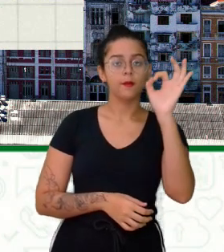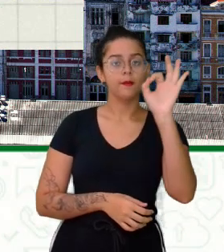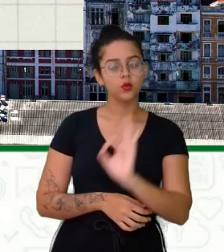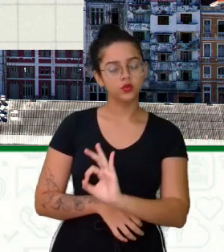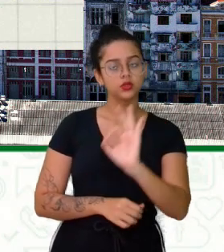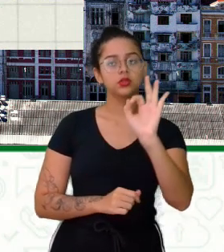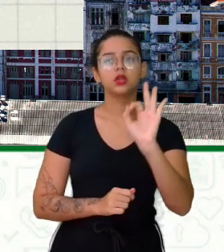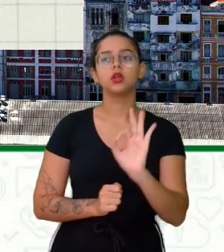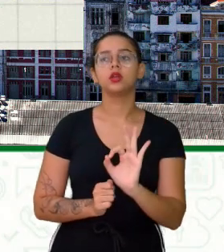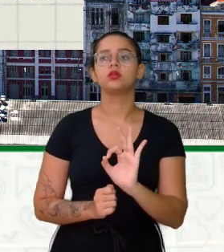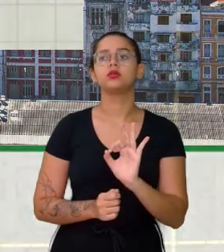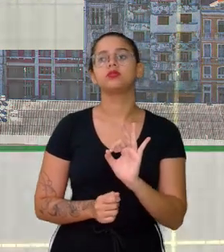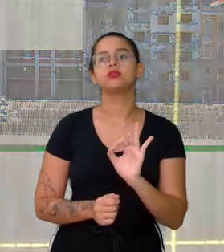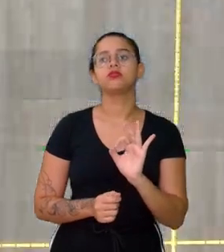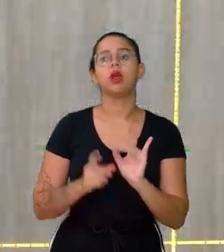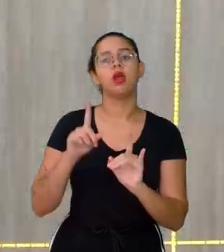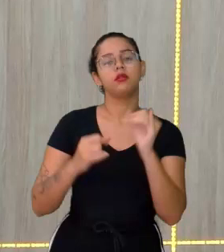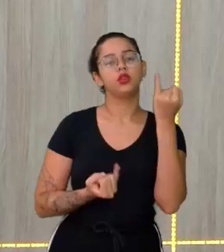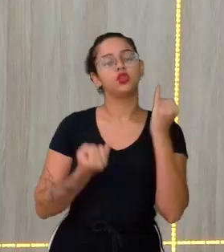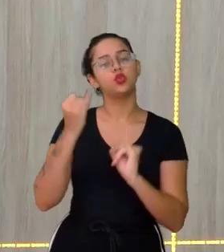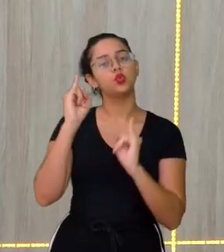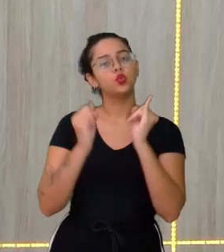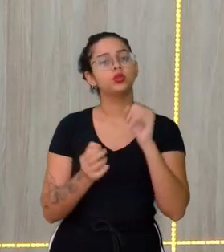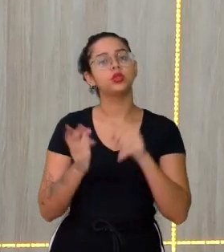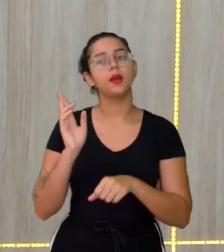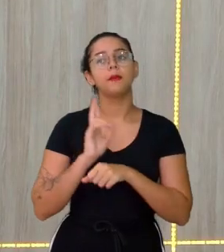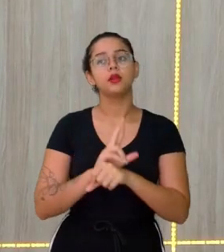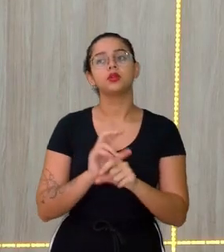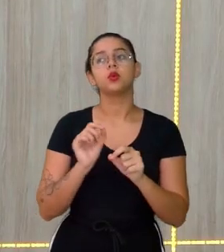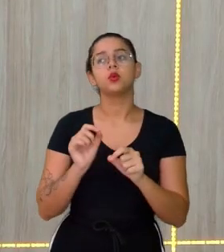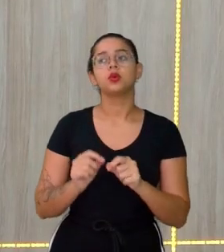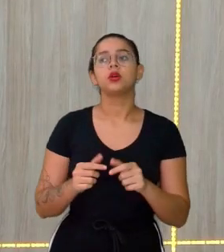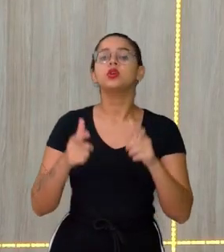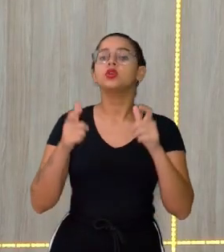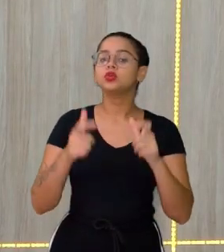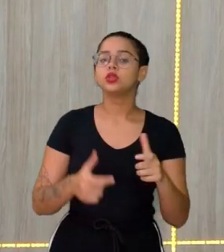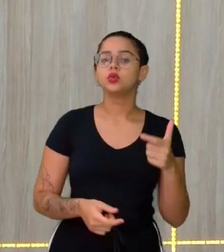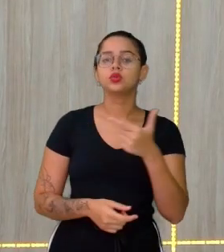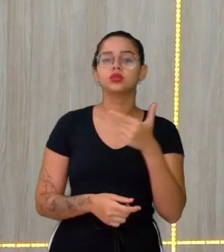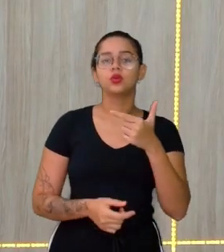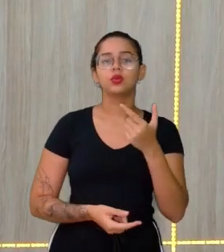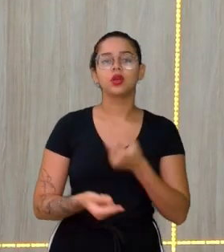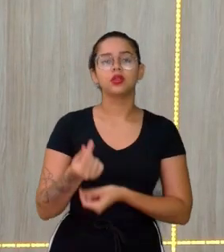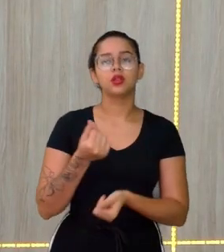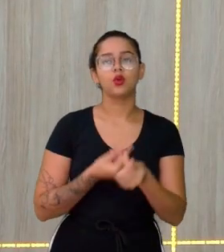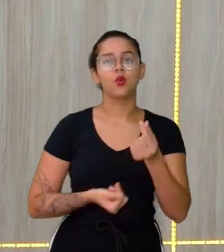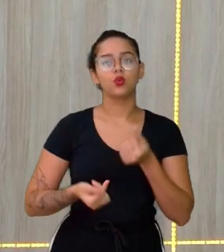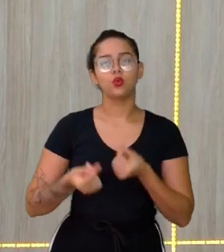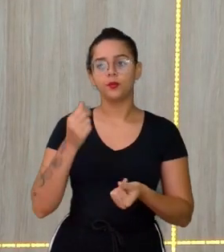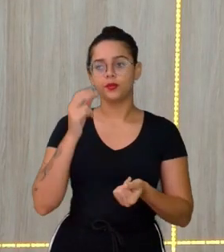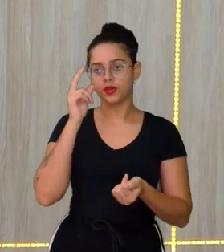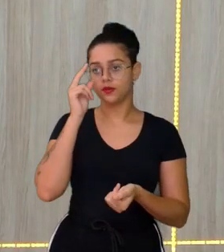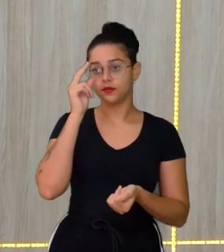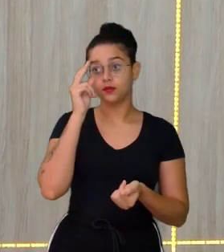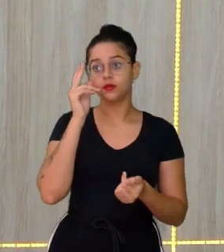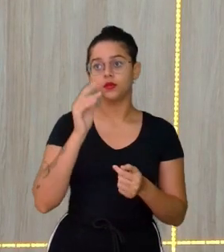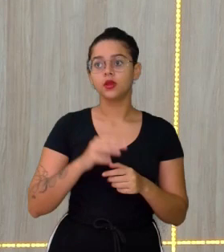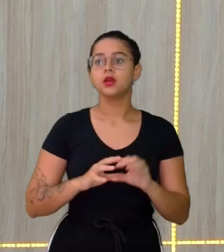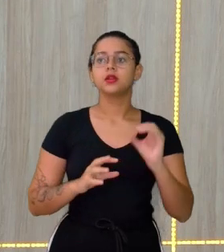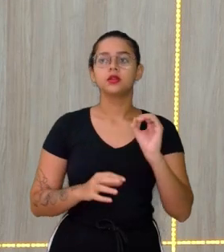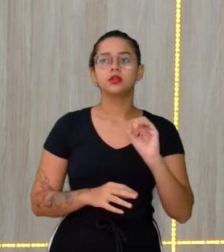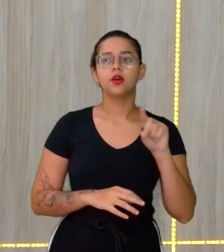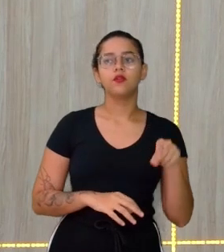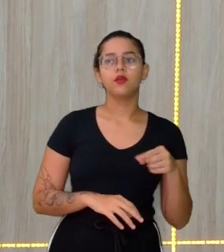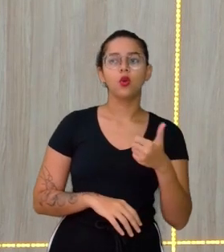vir Do setor Industrial Que representa O que? O setor secundário Da economia E apenas 0,11